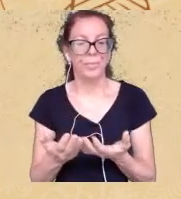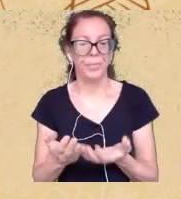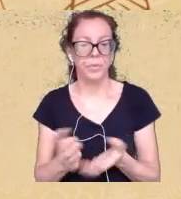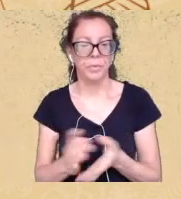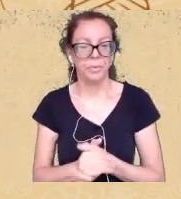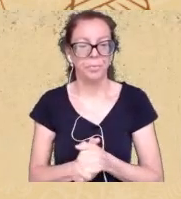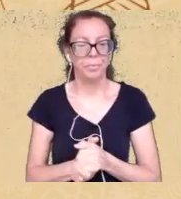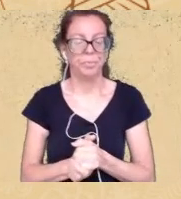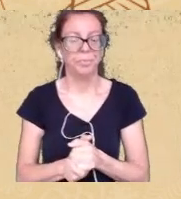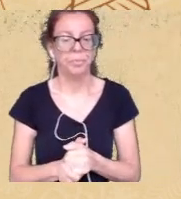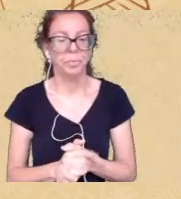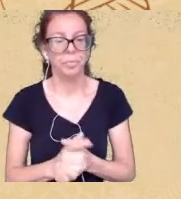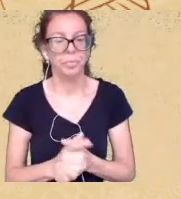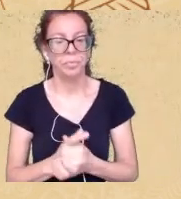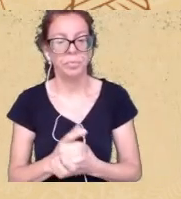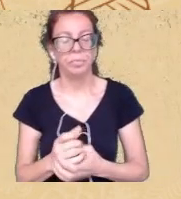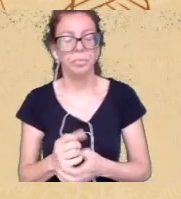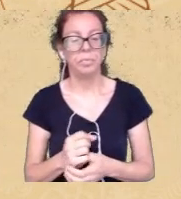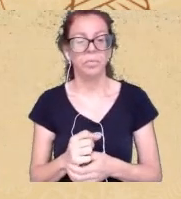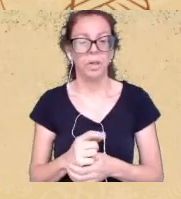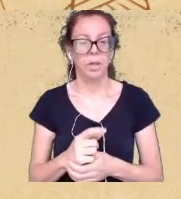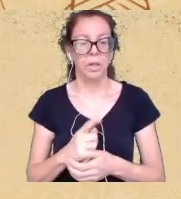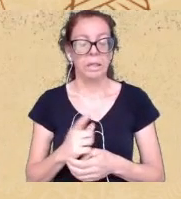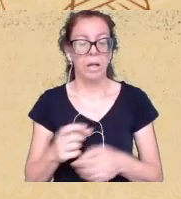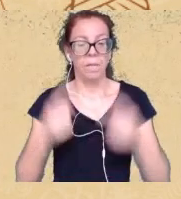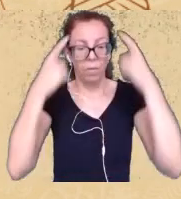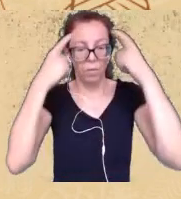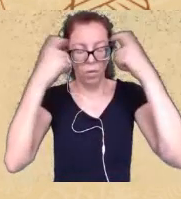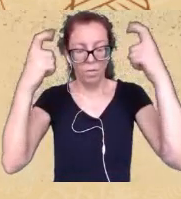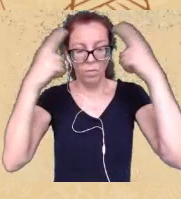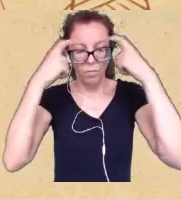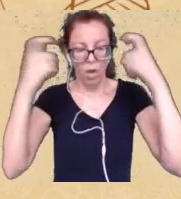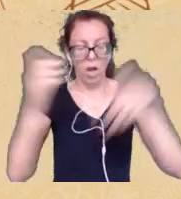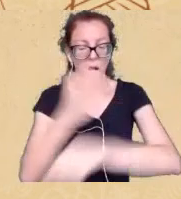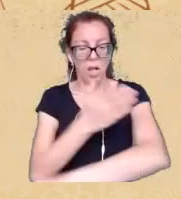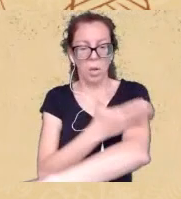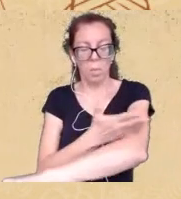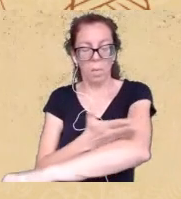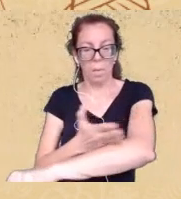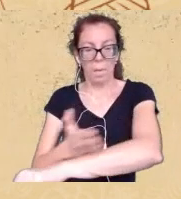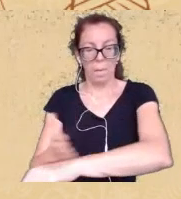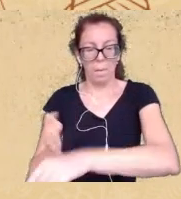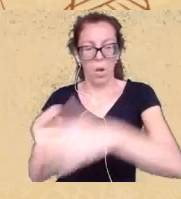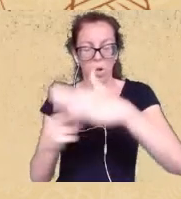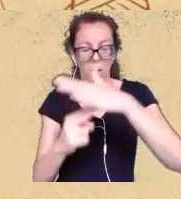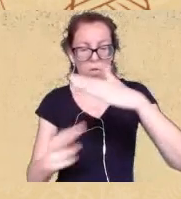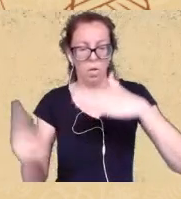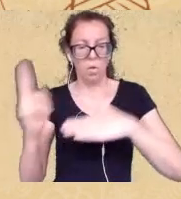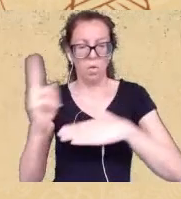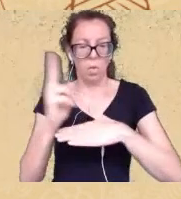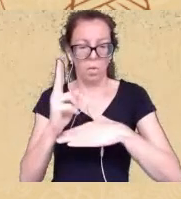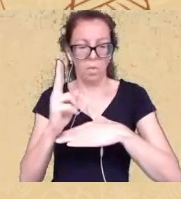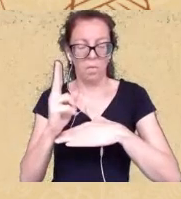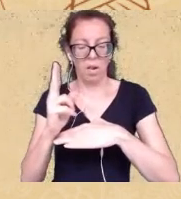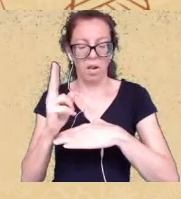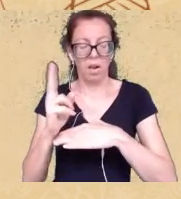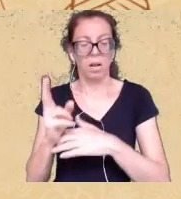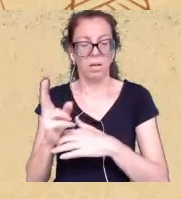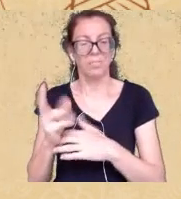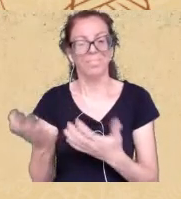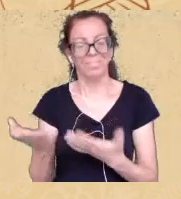se isso depois sobre todos os brancos universitários e até na própria escrita a gente pode ver isso